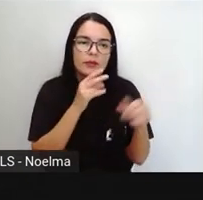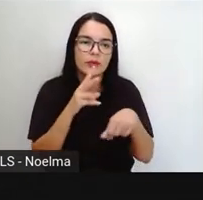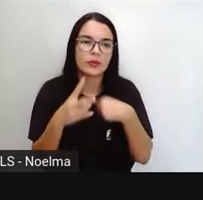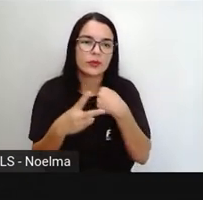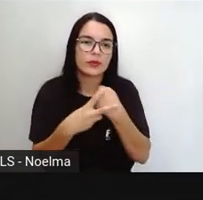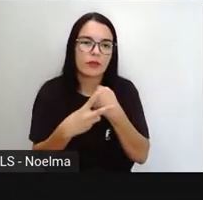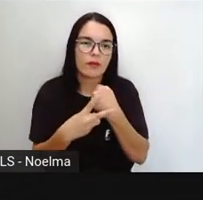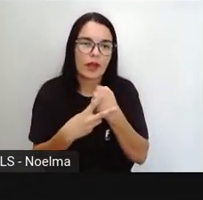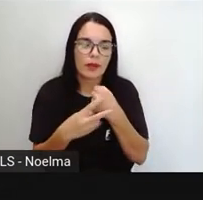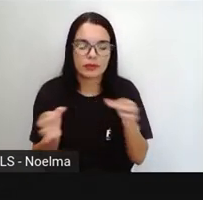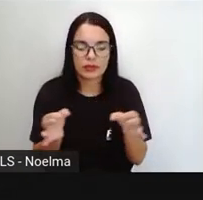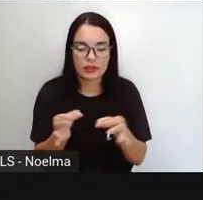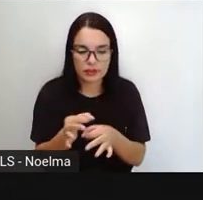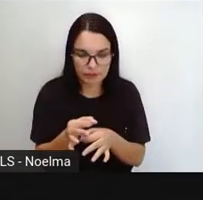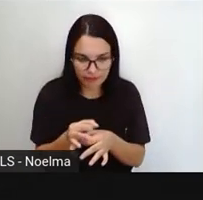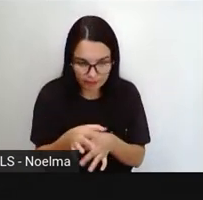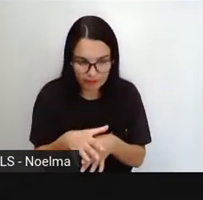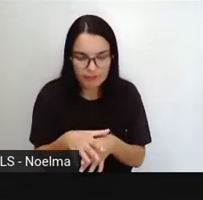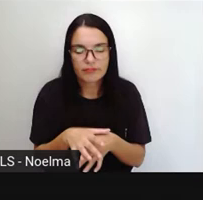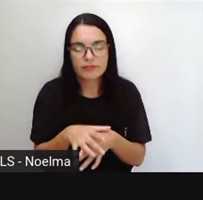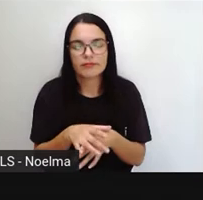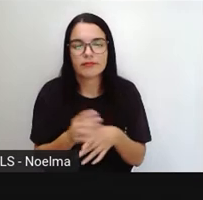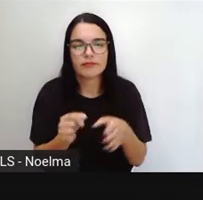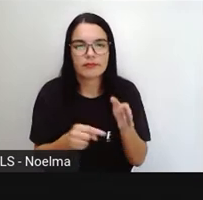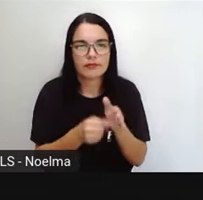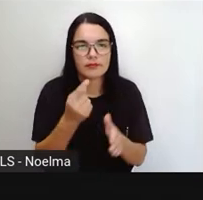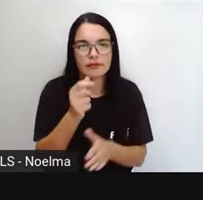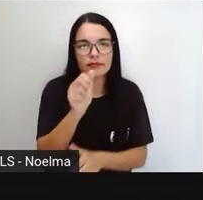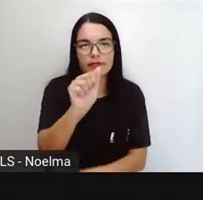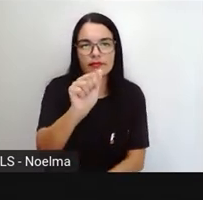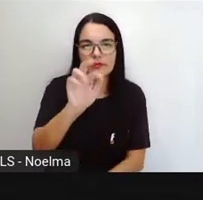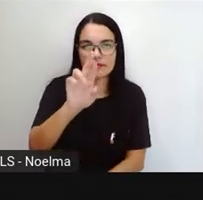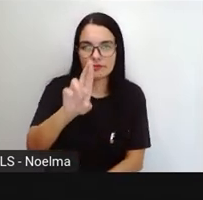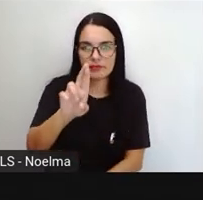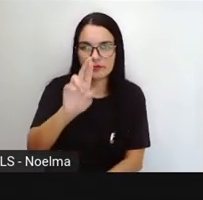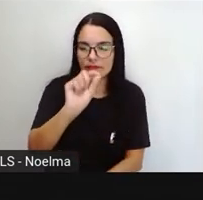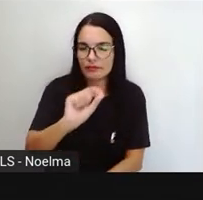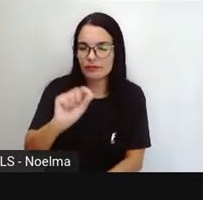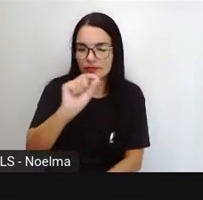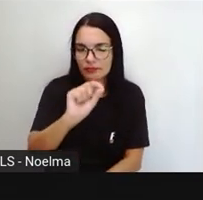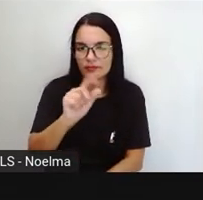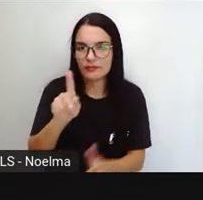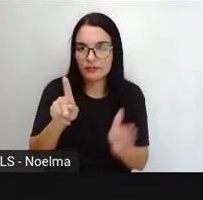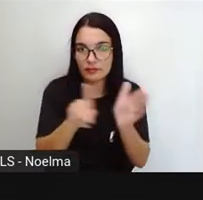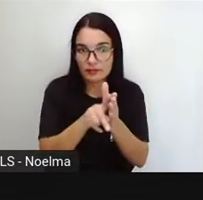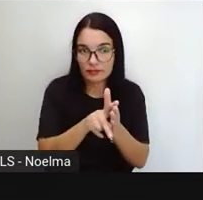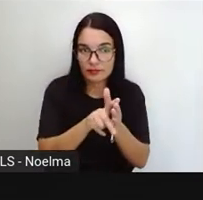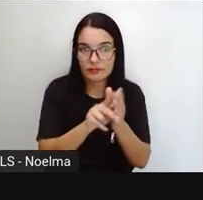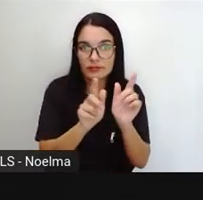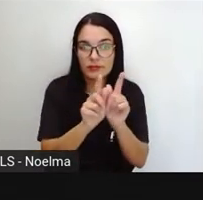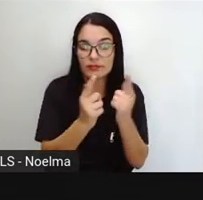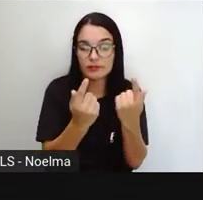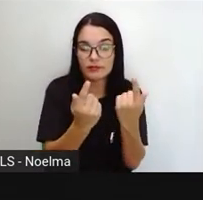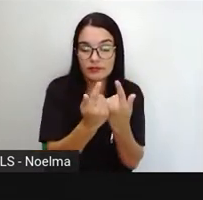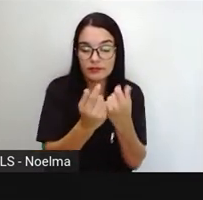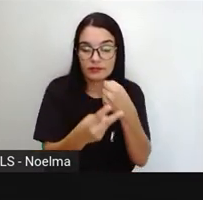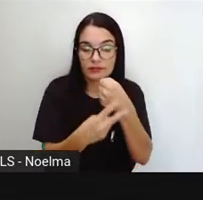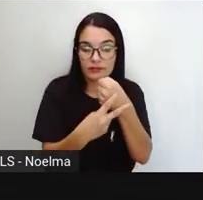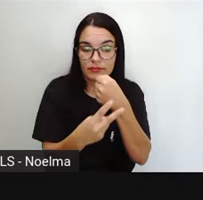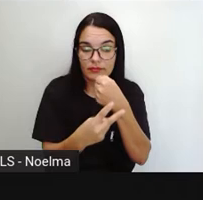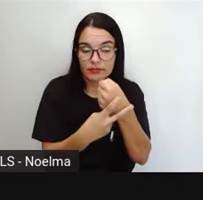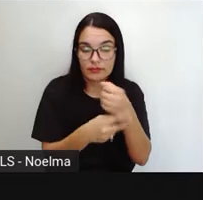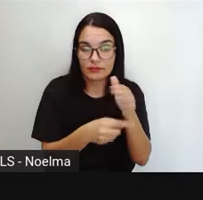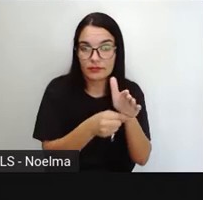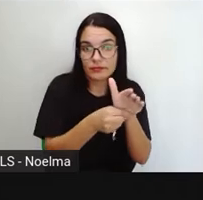verbos terminados em AR, classificados como pertencentes ao grupo dos verbos da primeira